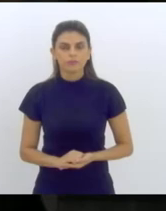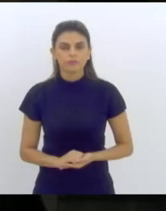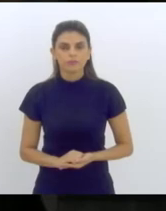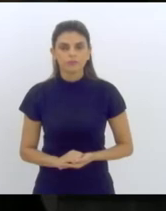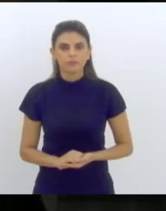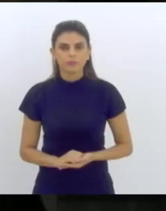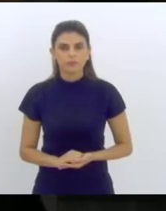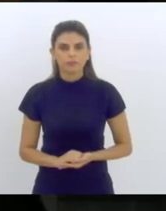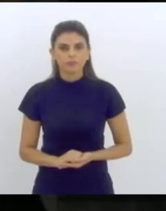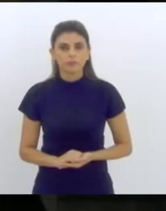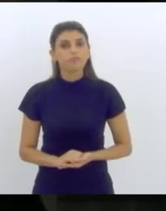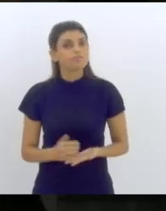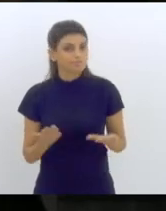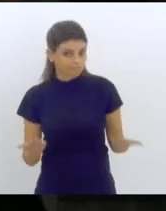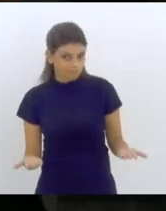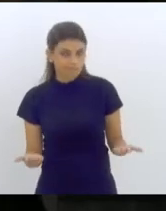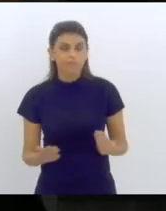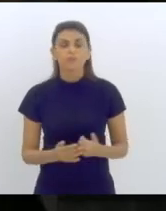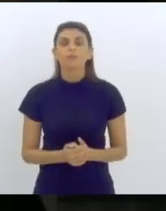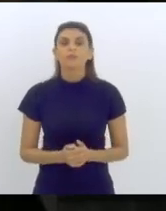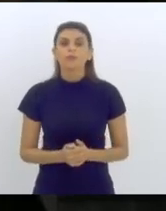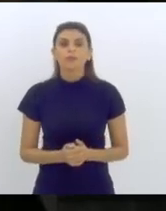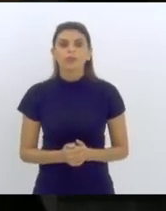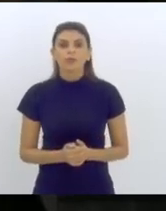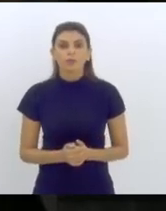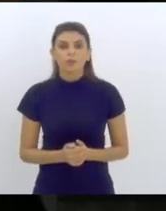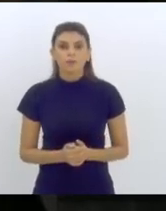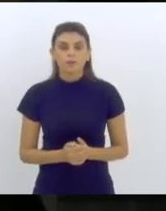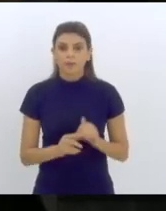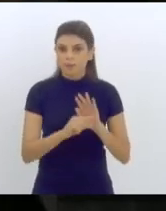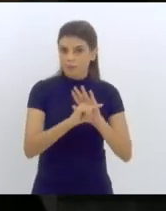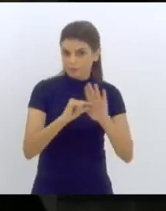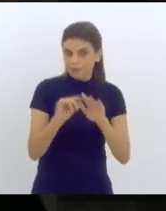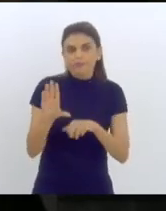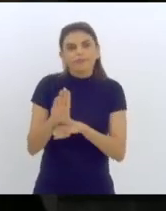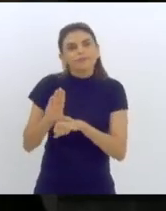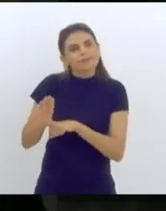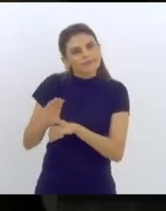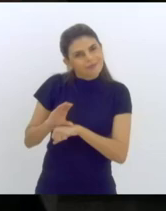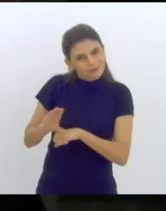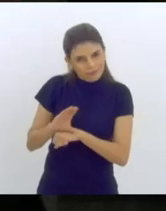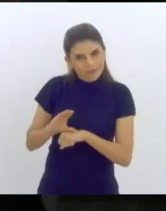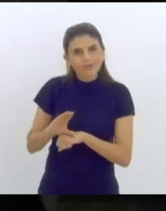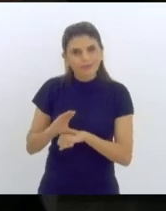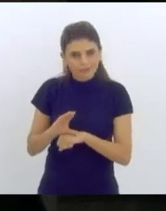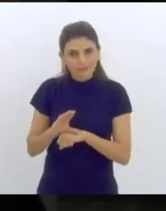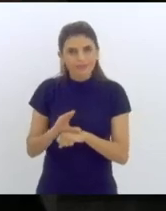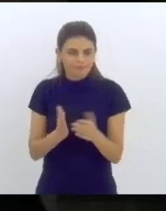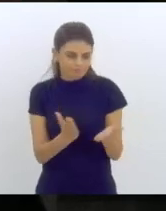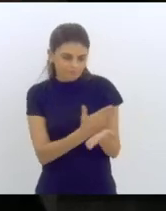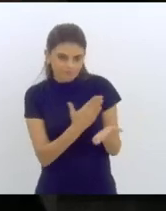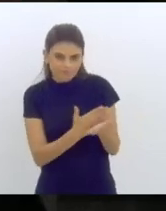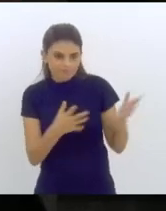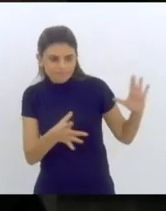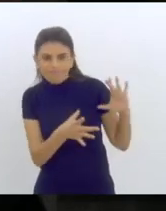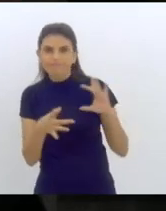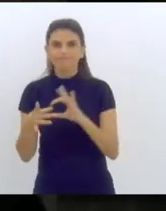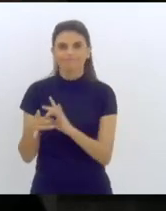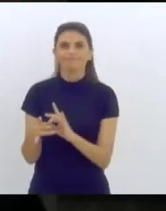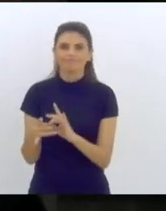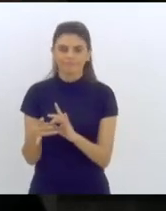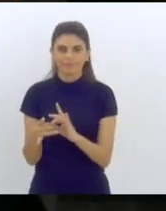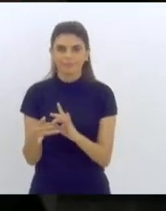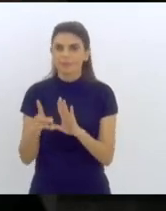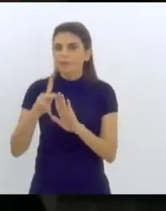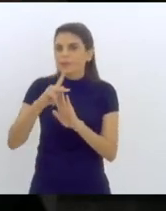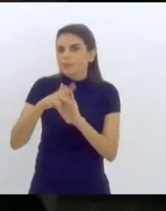exatamente, a emenda constitucional define que